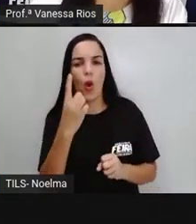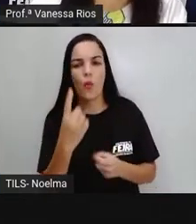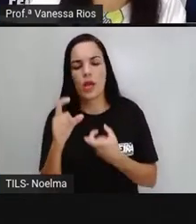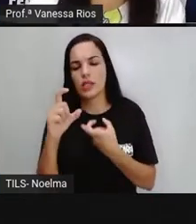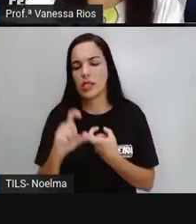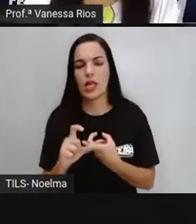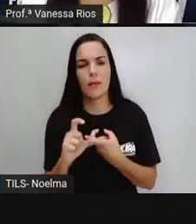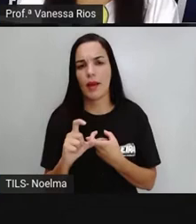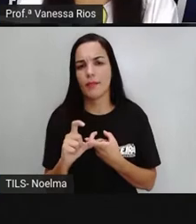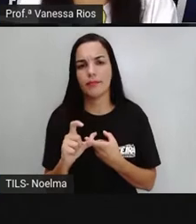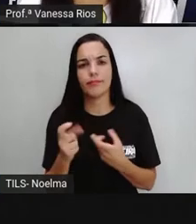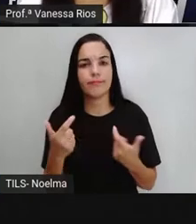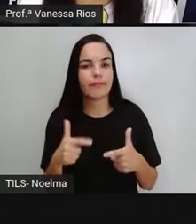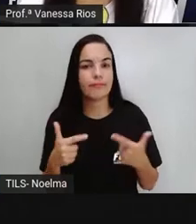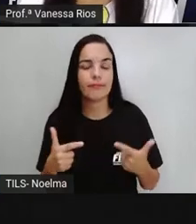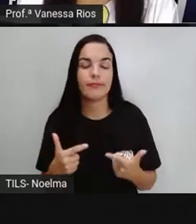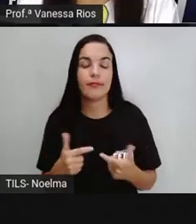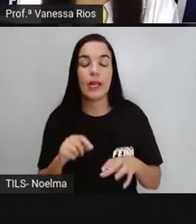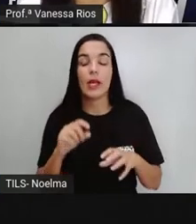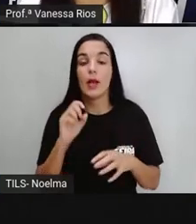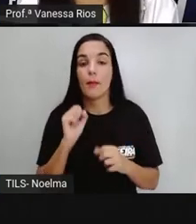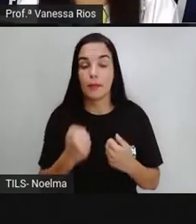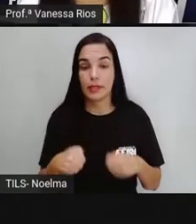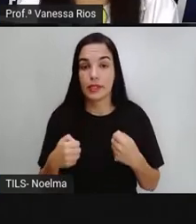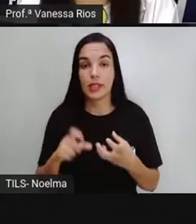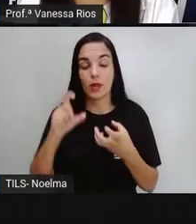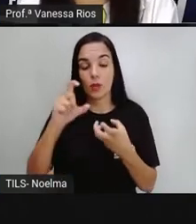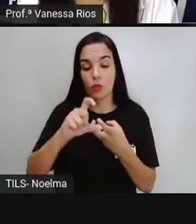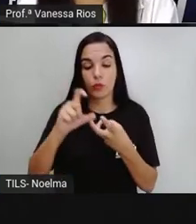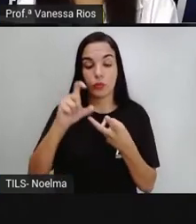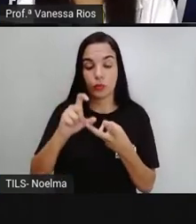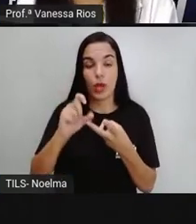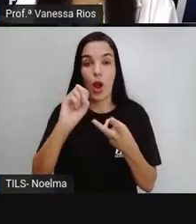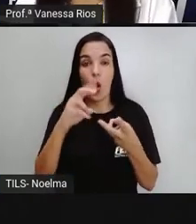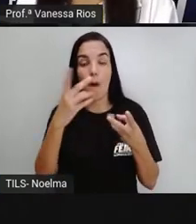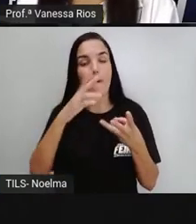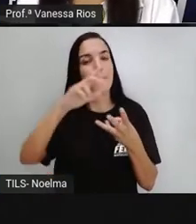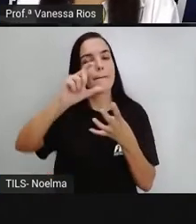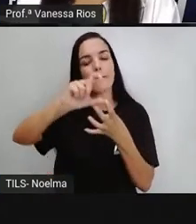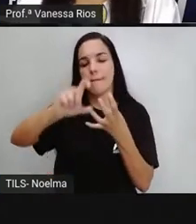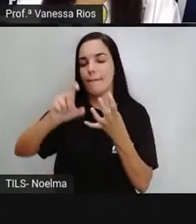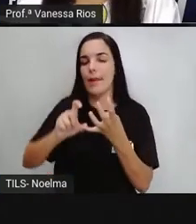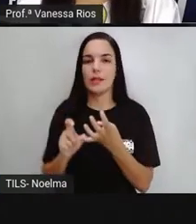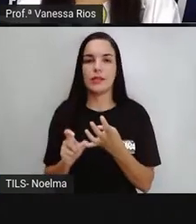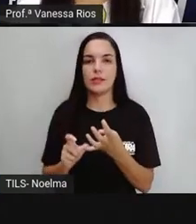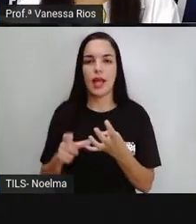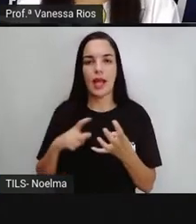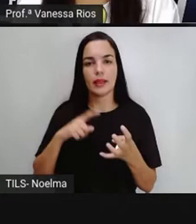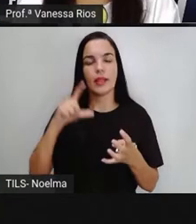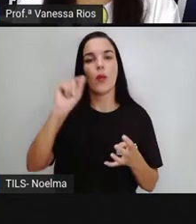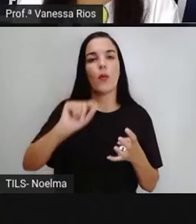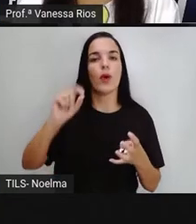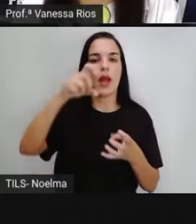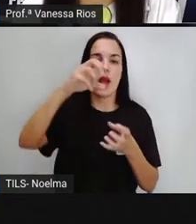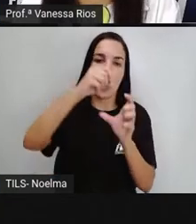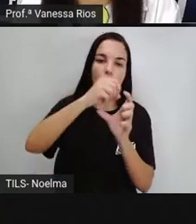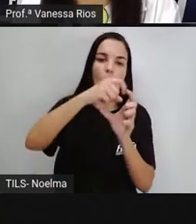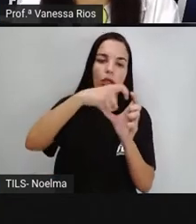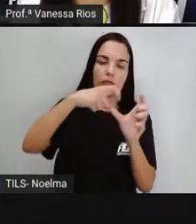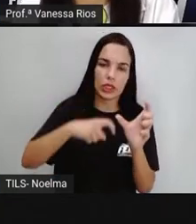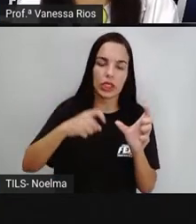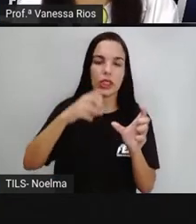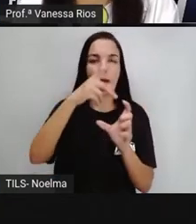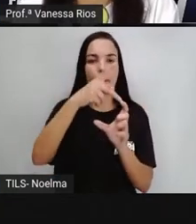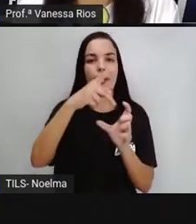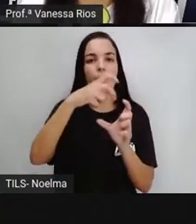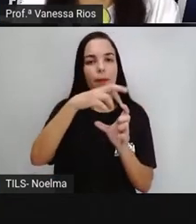classificadas como oxítona, paroxítona ou proparoxítona. Por quê? As palavras